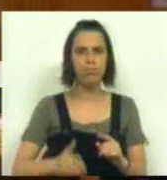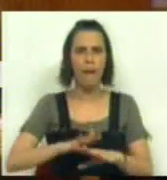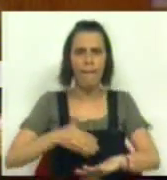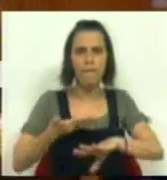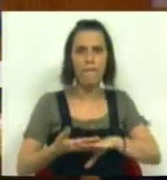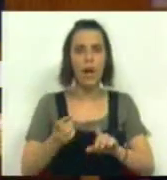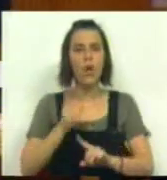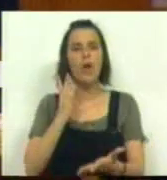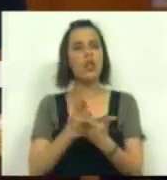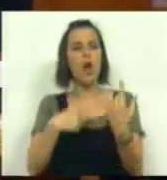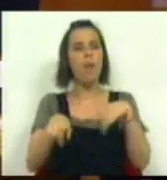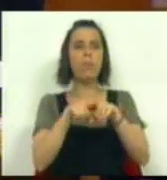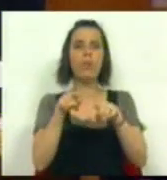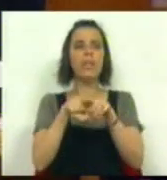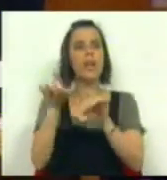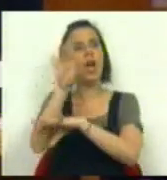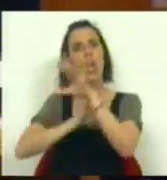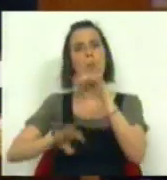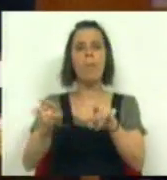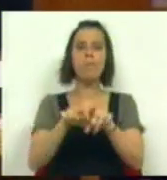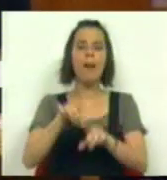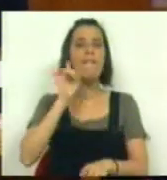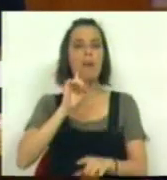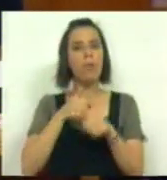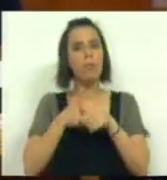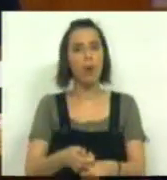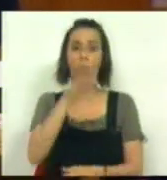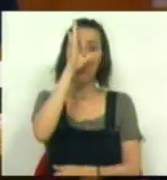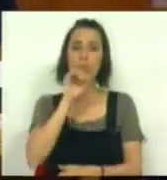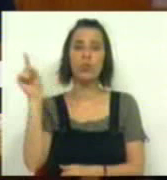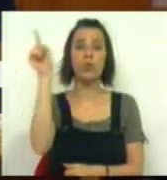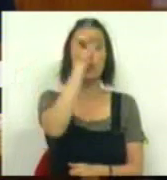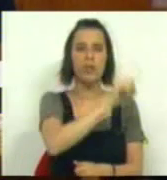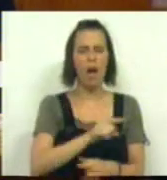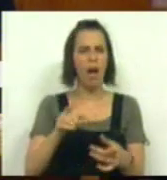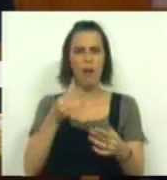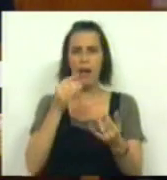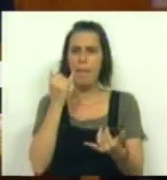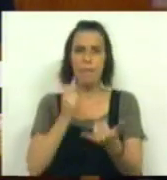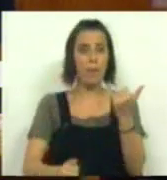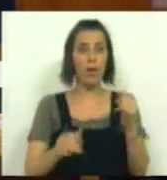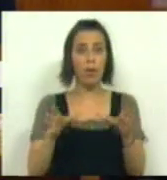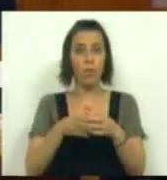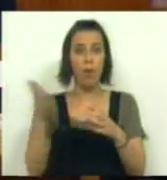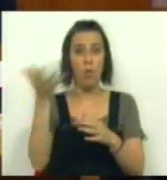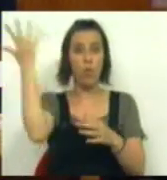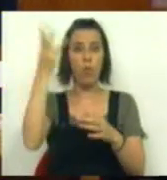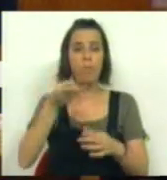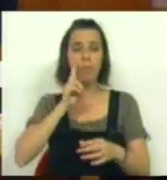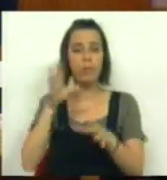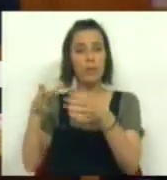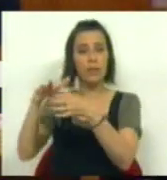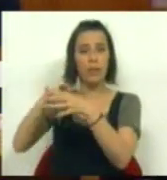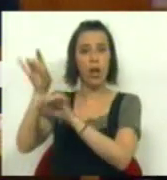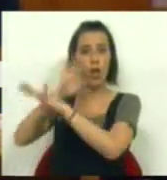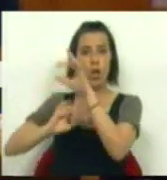não apenas como política europeia, mas como valor moral dos Estados. É um delírio perigoso das elites dirigentes da União